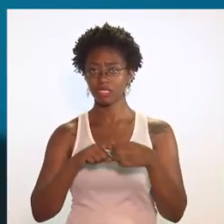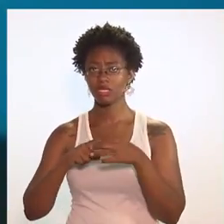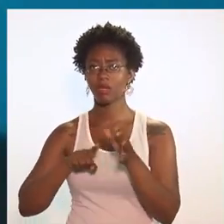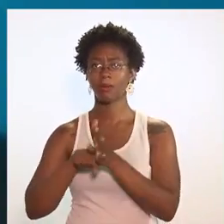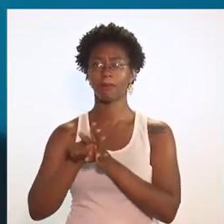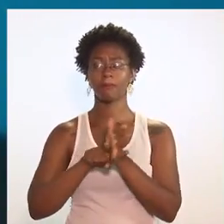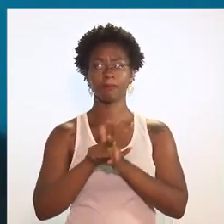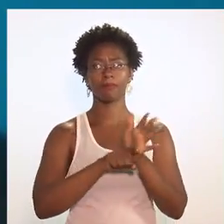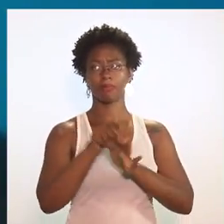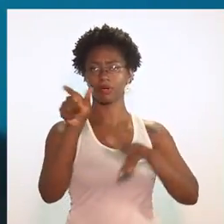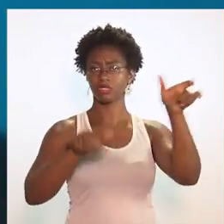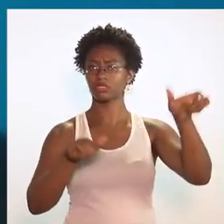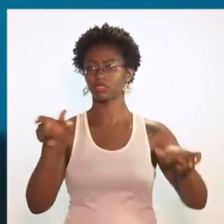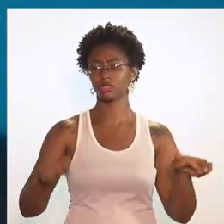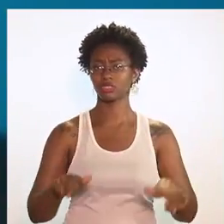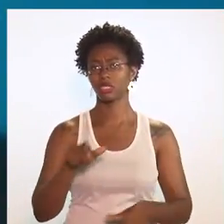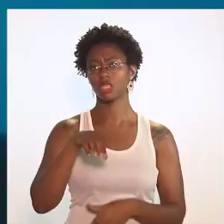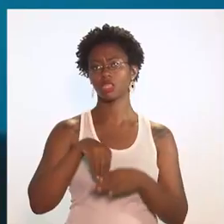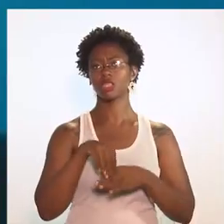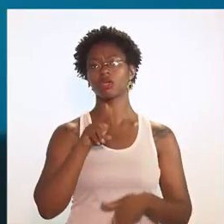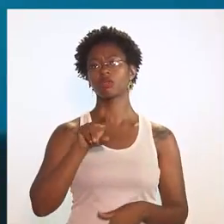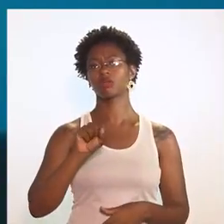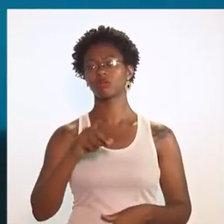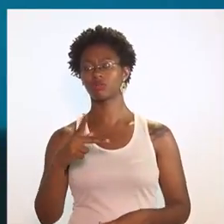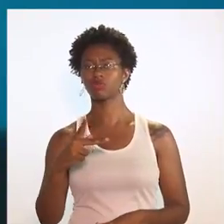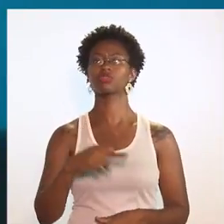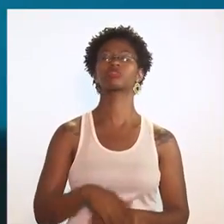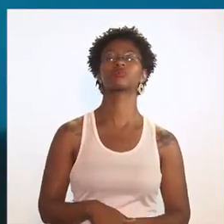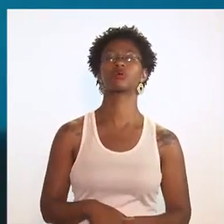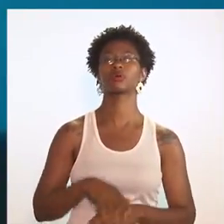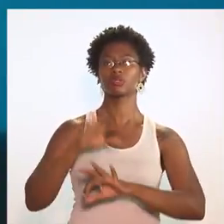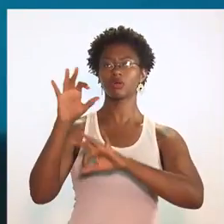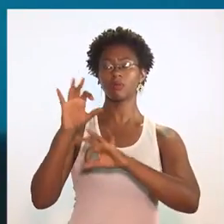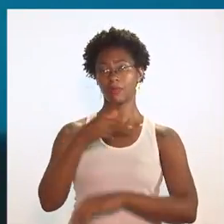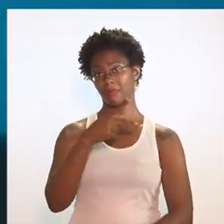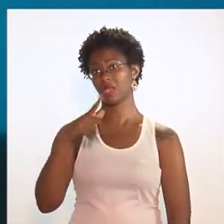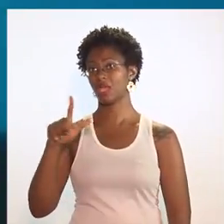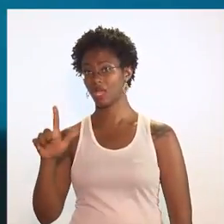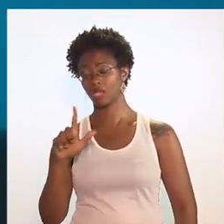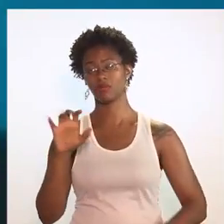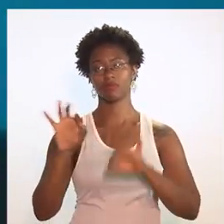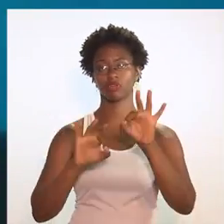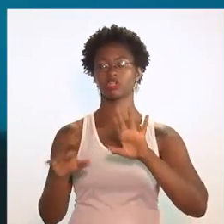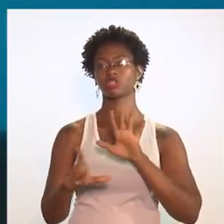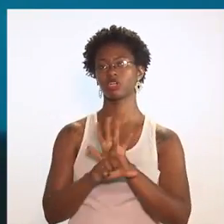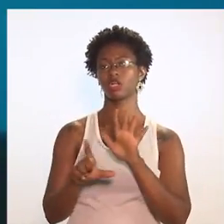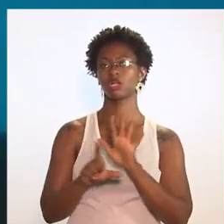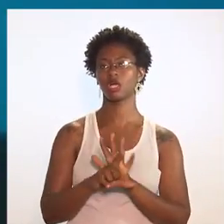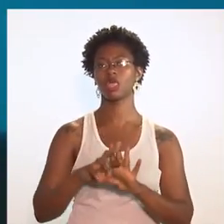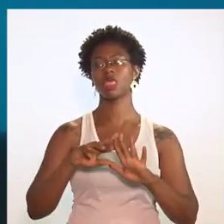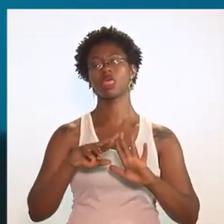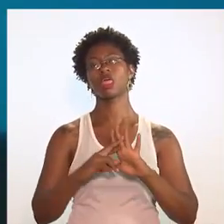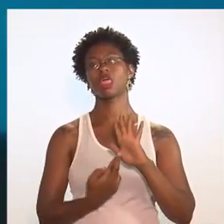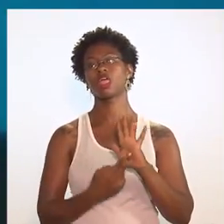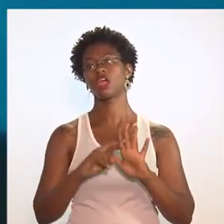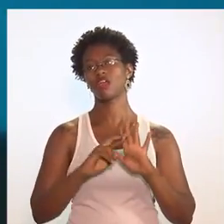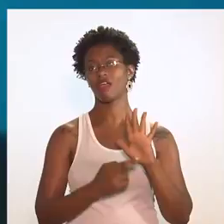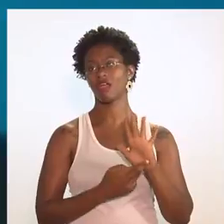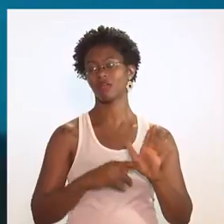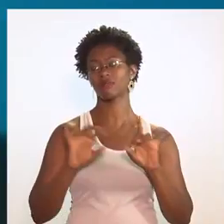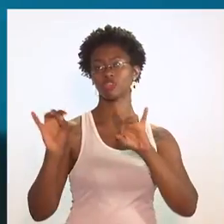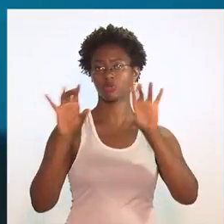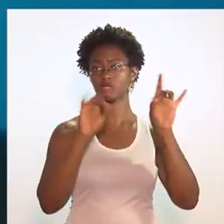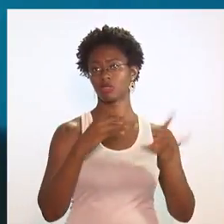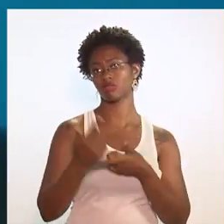pesquisadores da USP, um projeto de lei chamado Regime Especial de Trabalho do